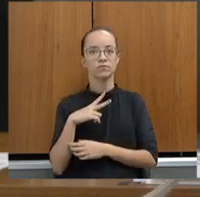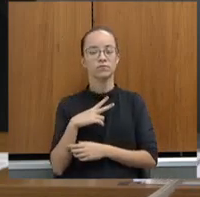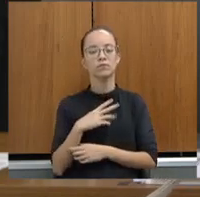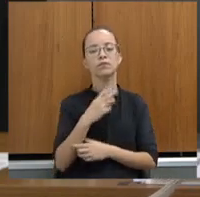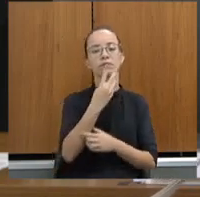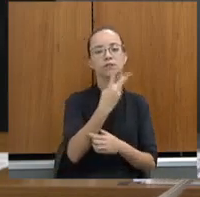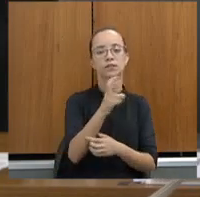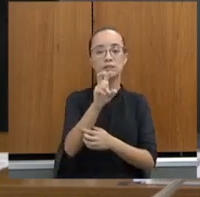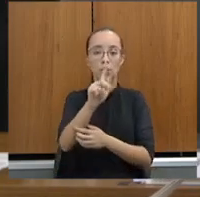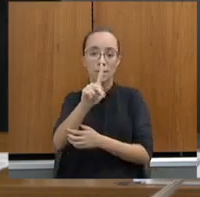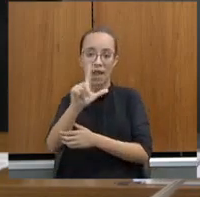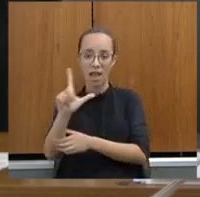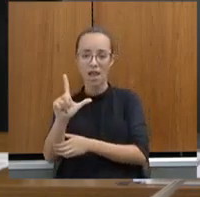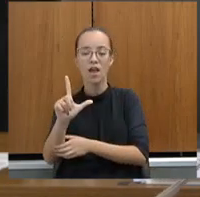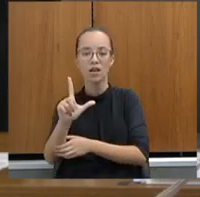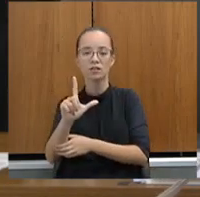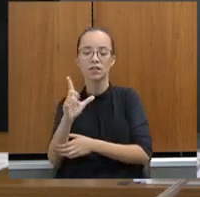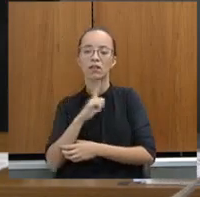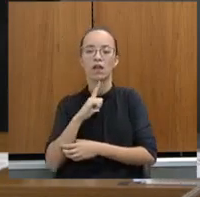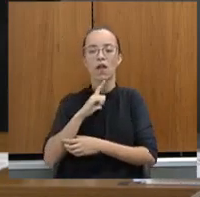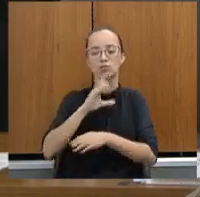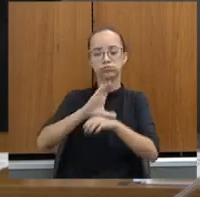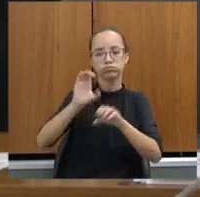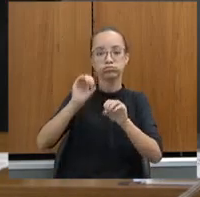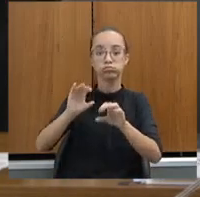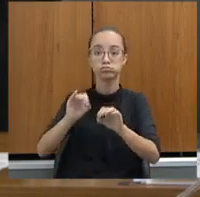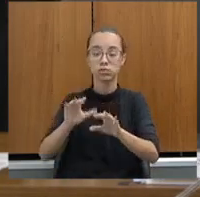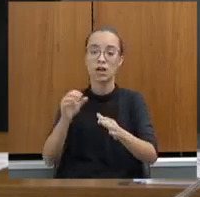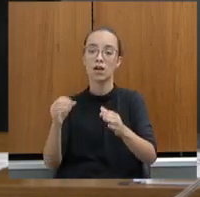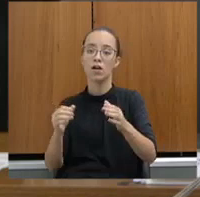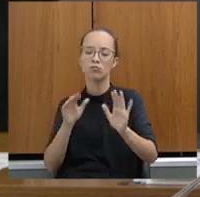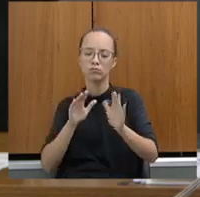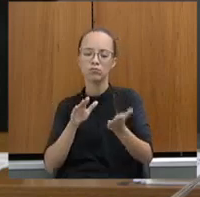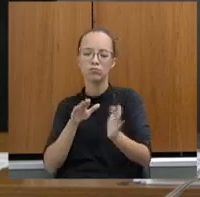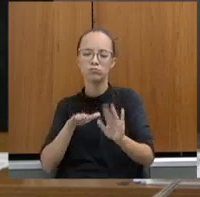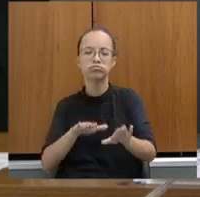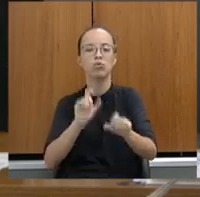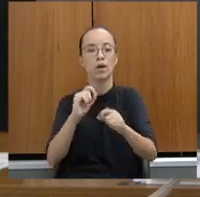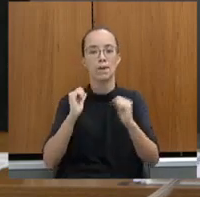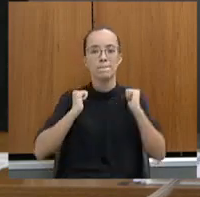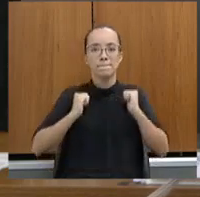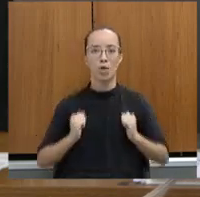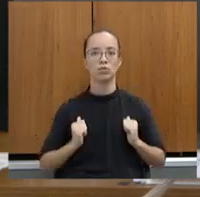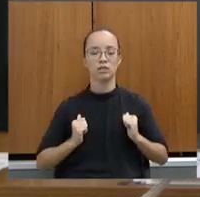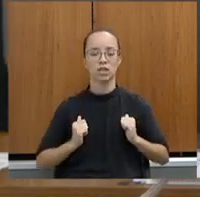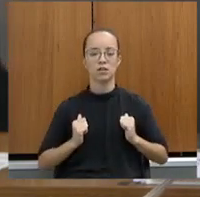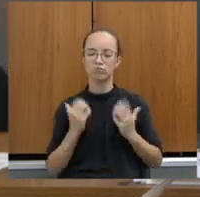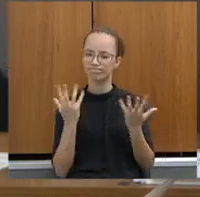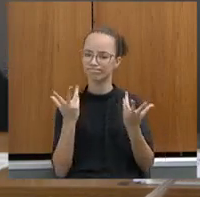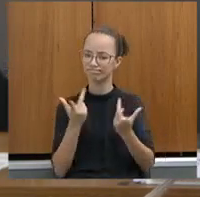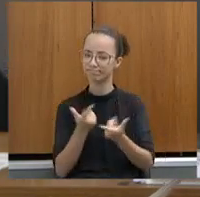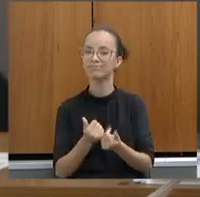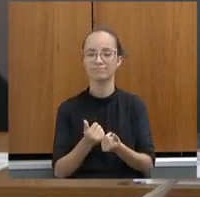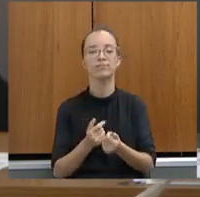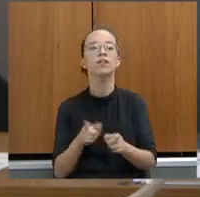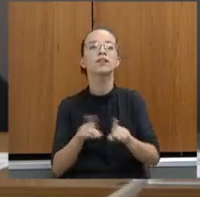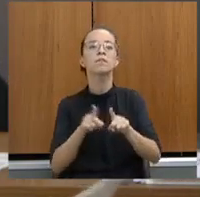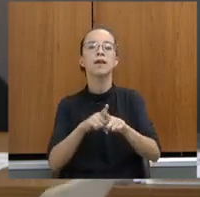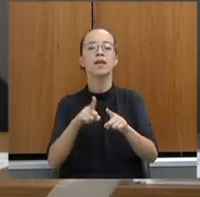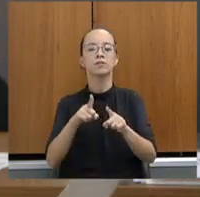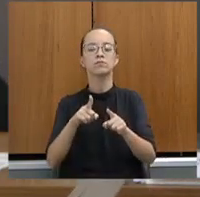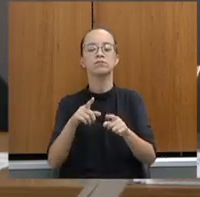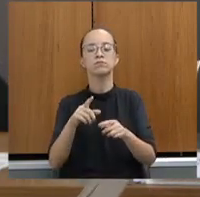35 IPLs trabalham e recebem capacitação na produção de bolsas em Itajubá. São bolsas de altíssima qualidade. Também a gente tem no centro